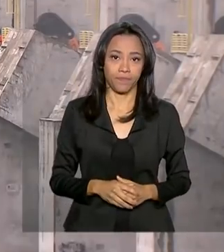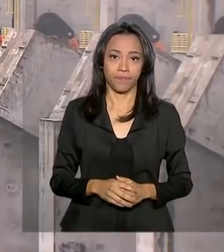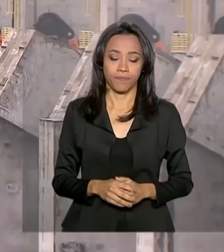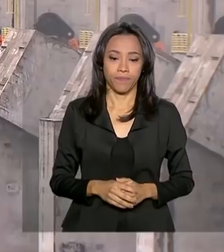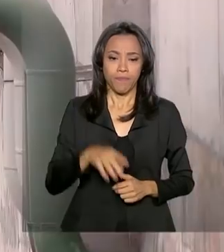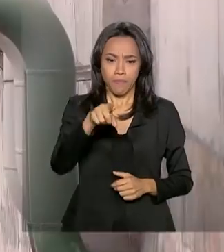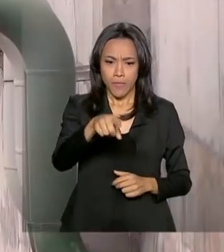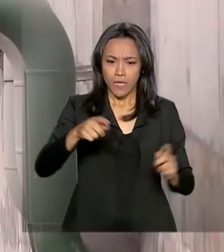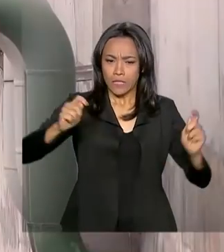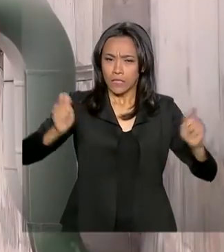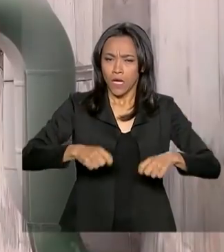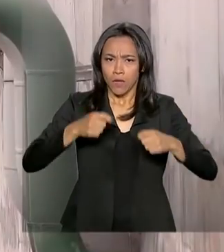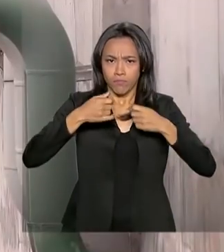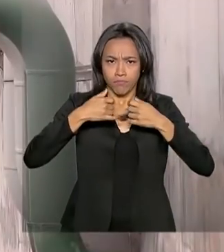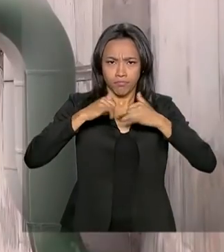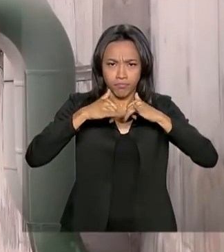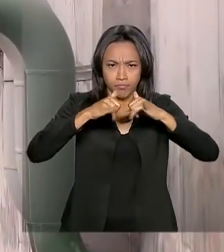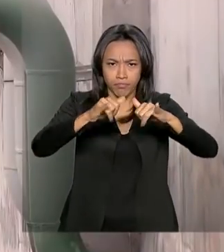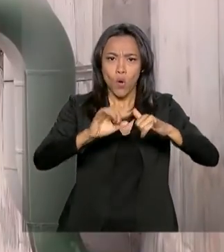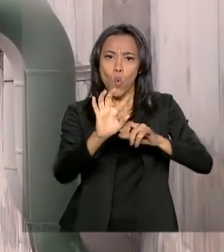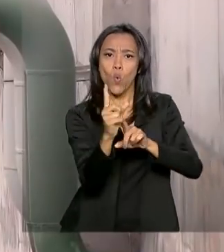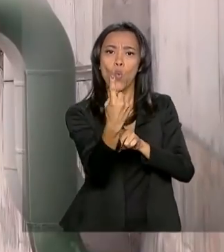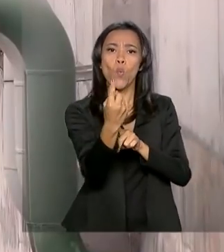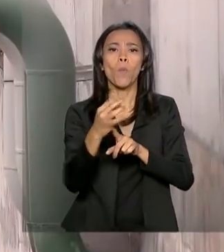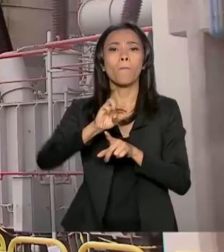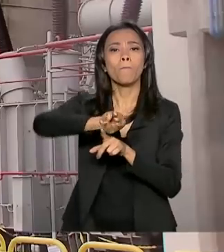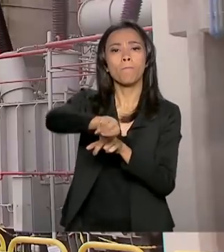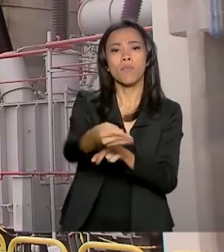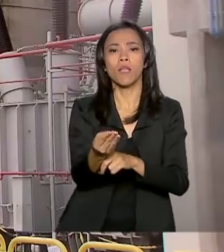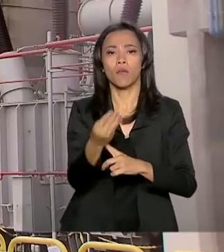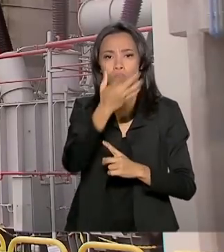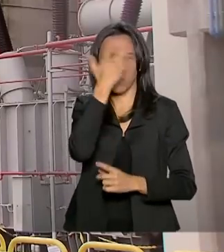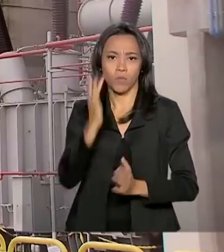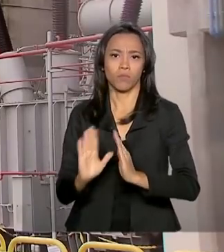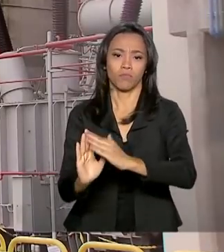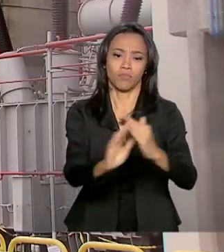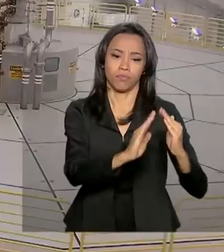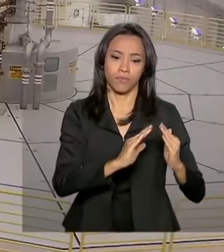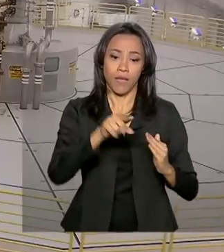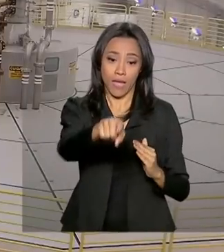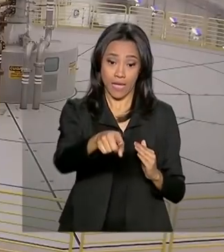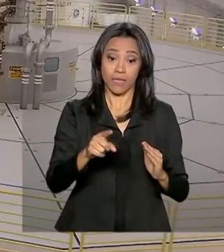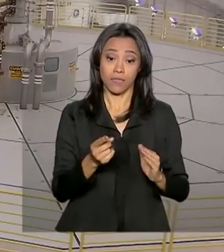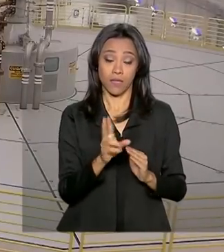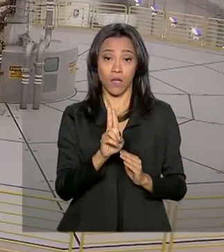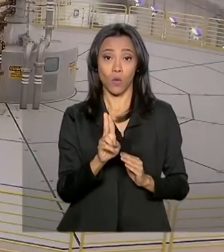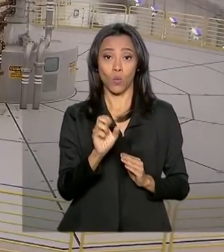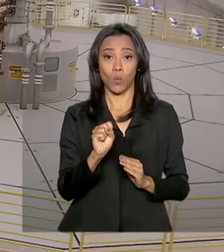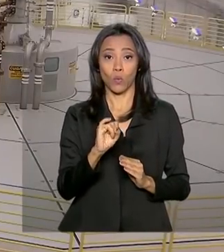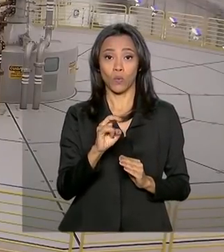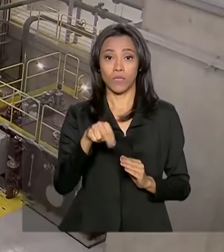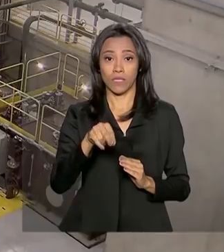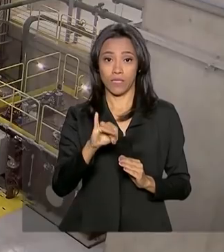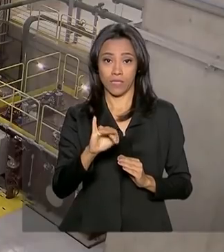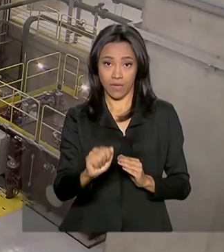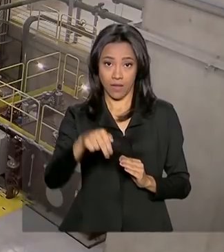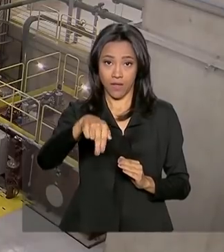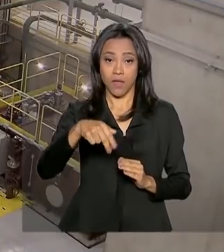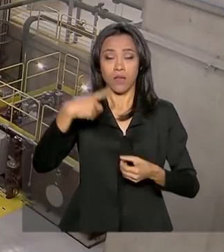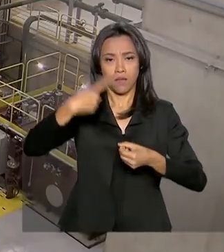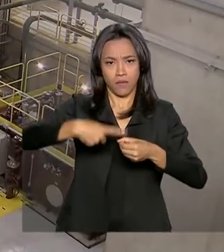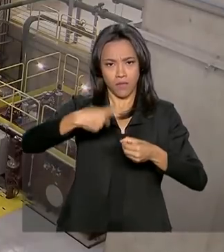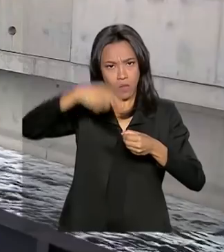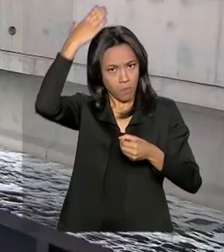Capaz de gerar energia para mais de um milhão de habitantes, a usina hidrelétrica de Baixo Iguaçu, no sudoeste do Paraná,